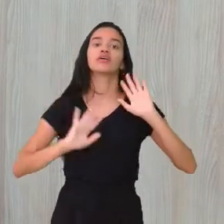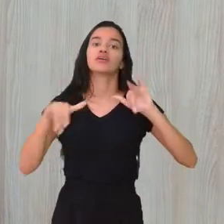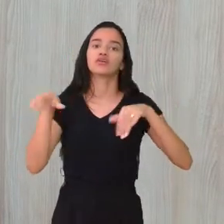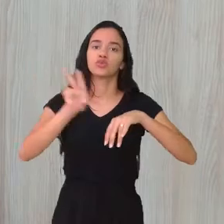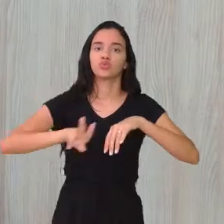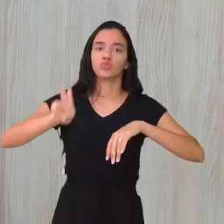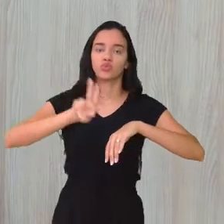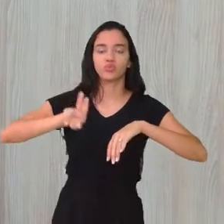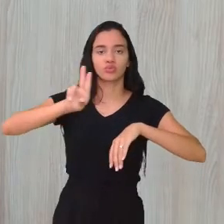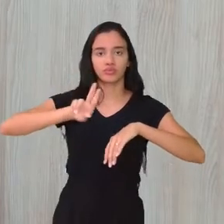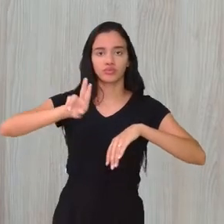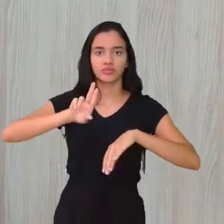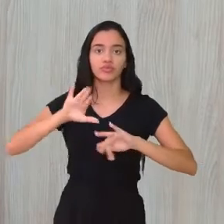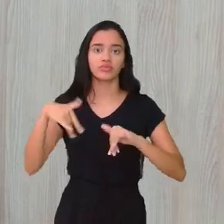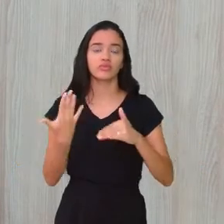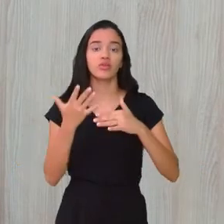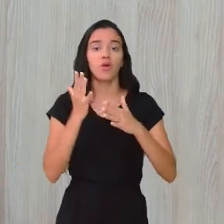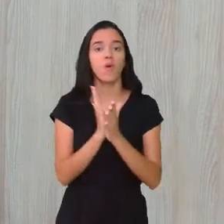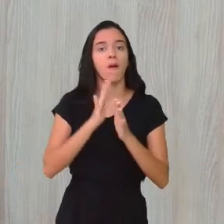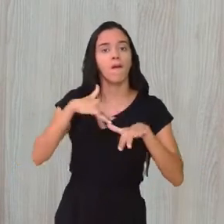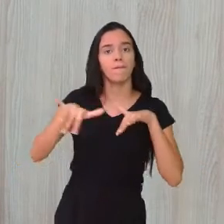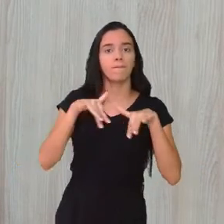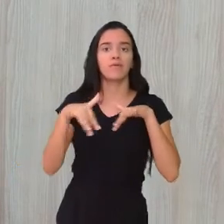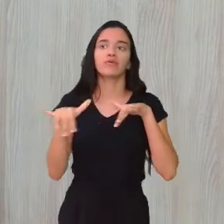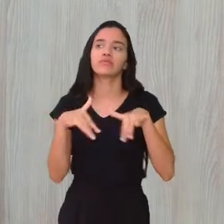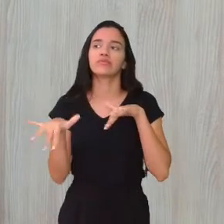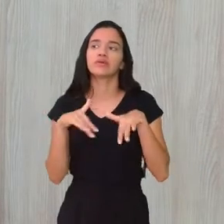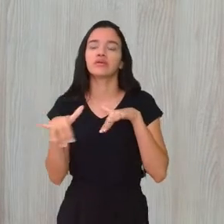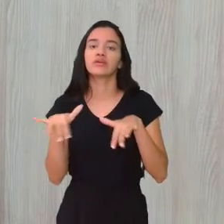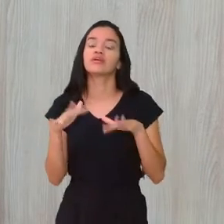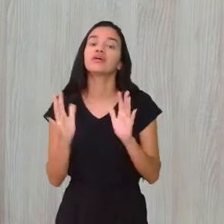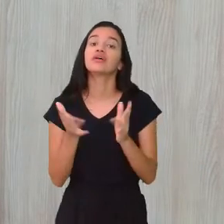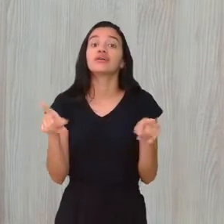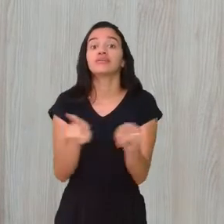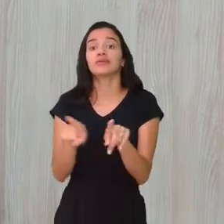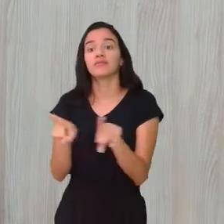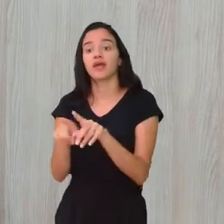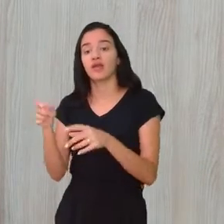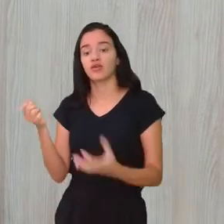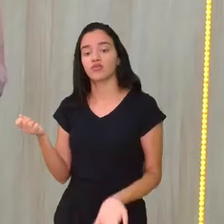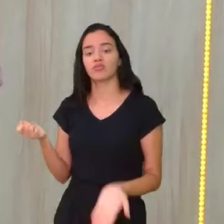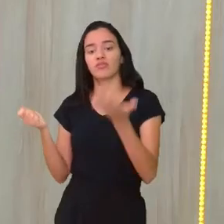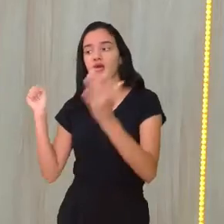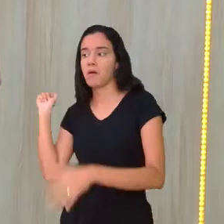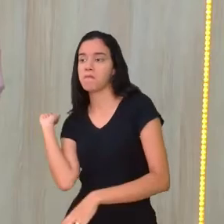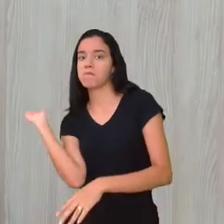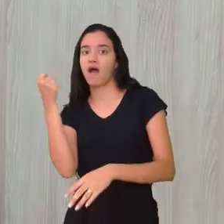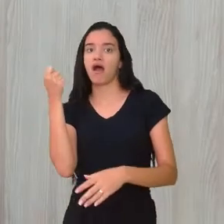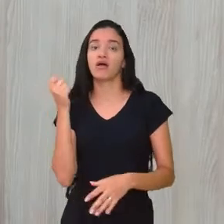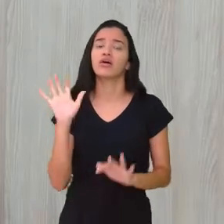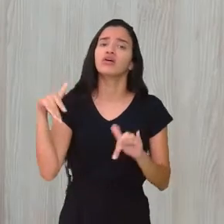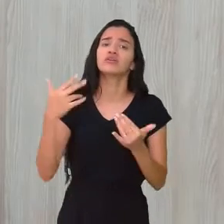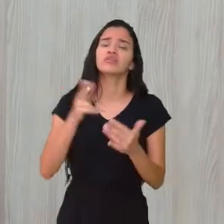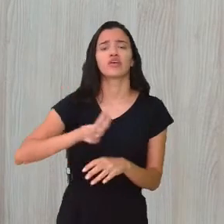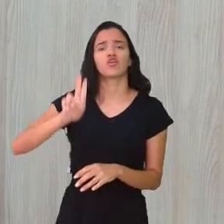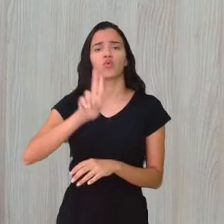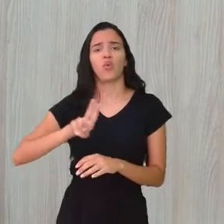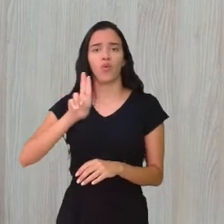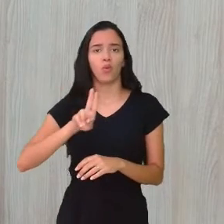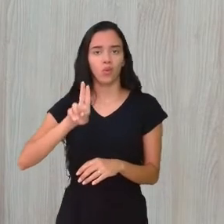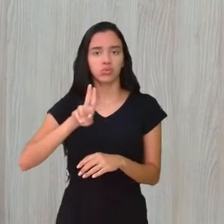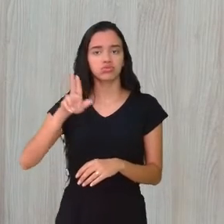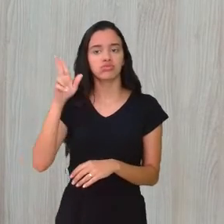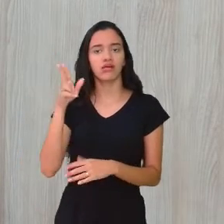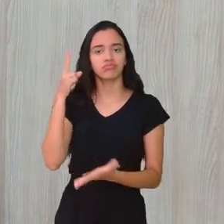para atacar, né? Para fazer o movimento ali com as vozes. Tênis também. Tênis também, né? Que aí, você usa tanto aquele